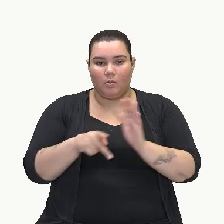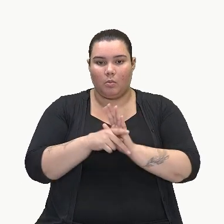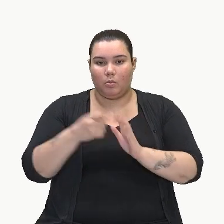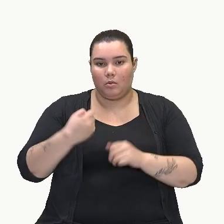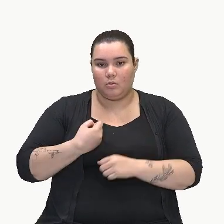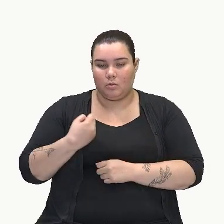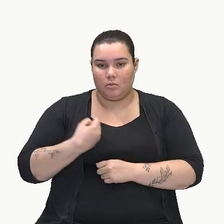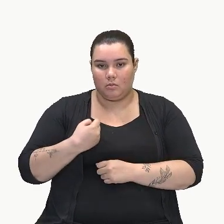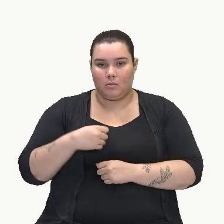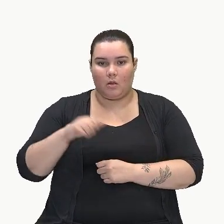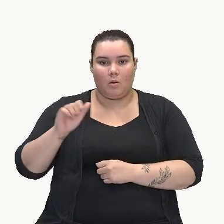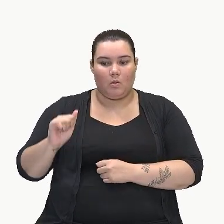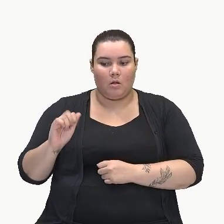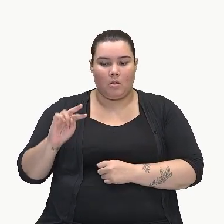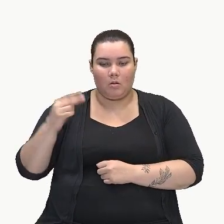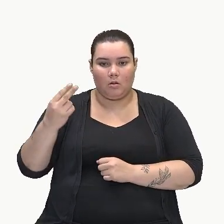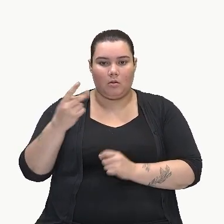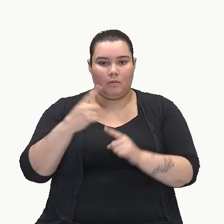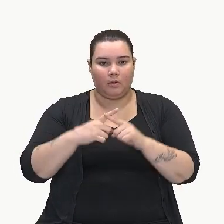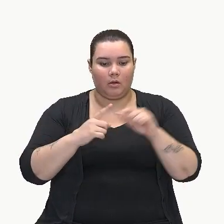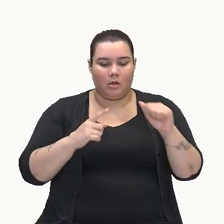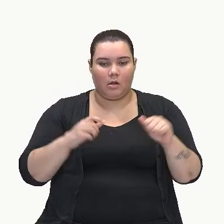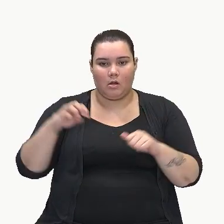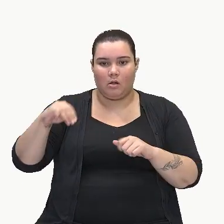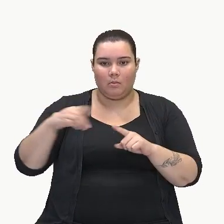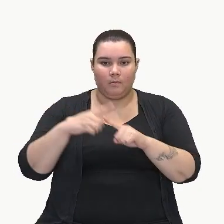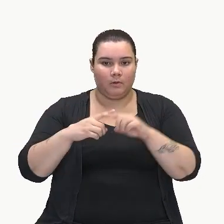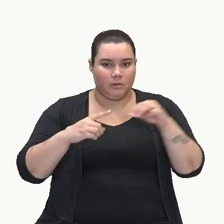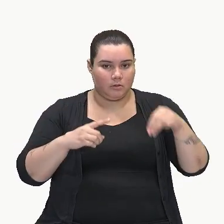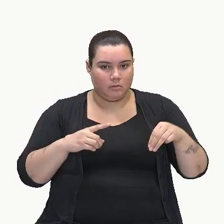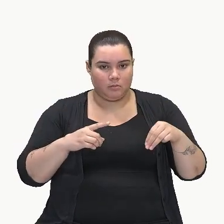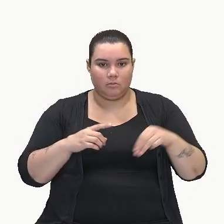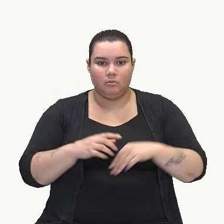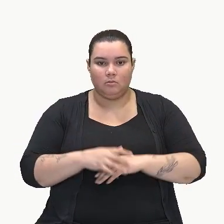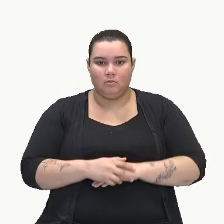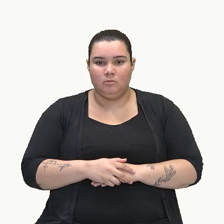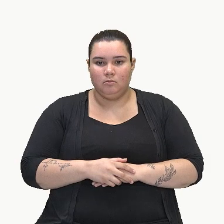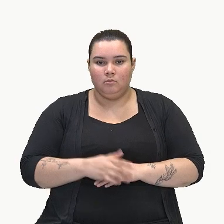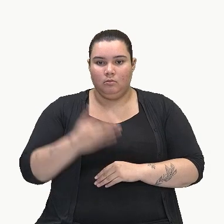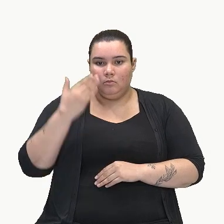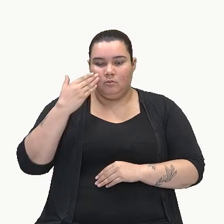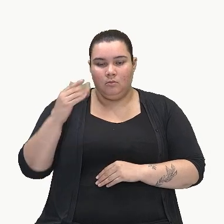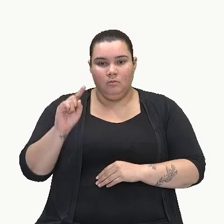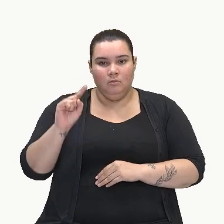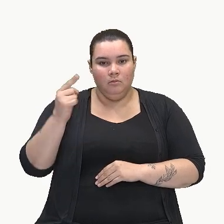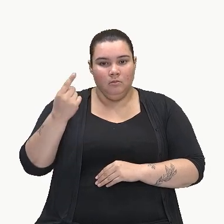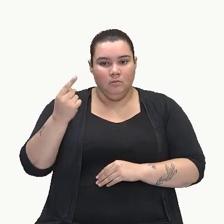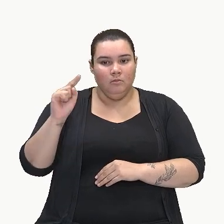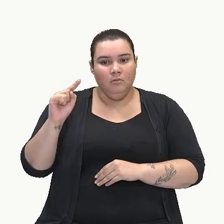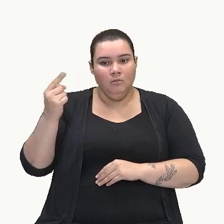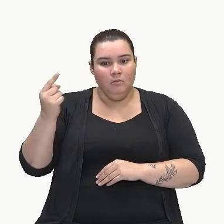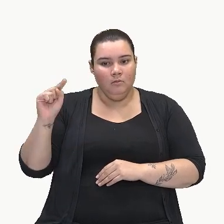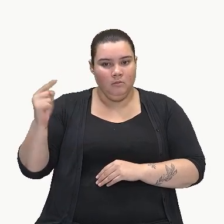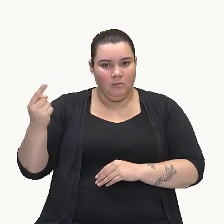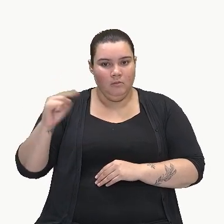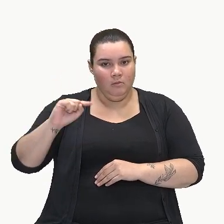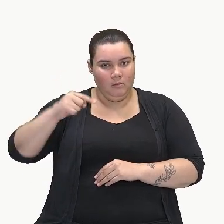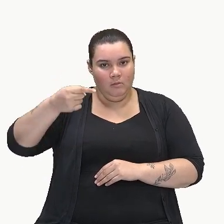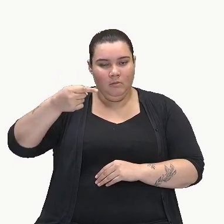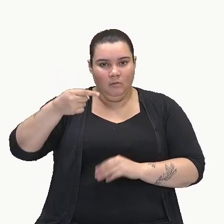o A ao quadrado com A e o M com M. Tá? Aqui é 1, aqui é 1 e aqui é 1.